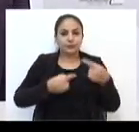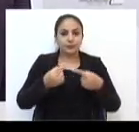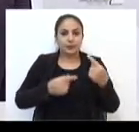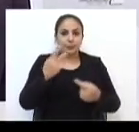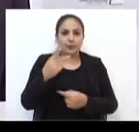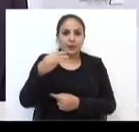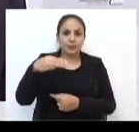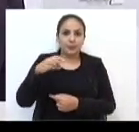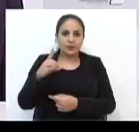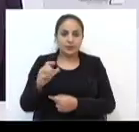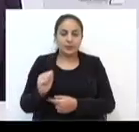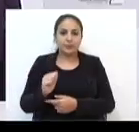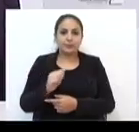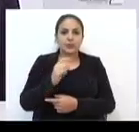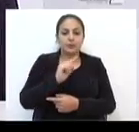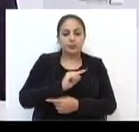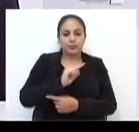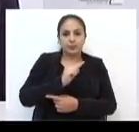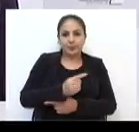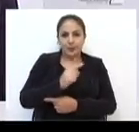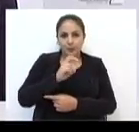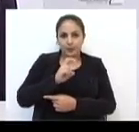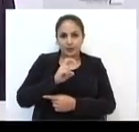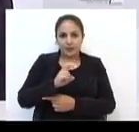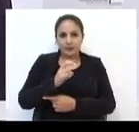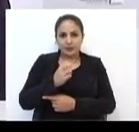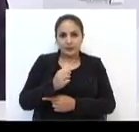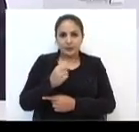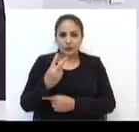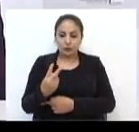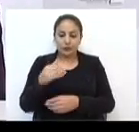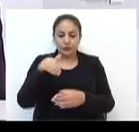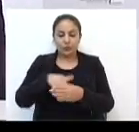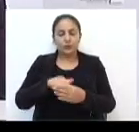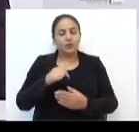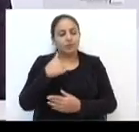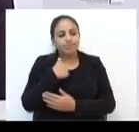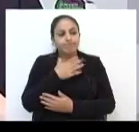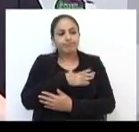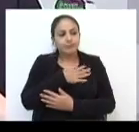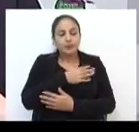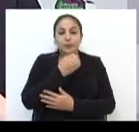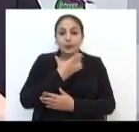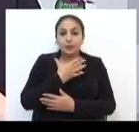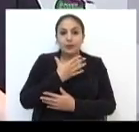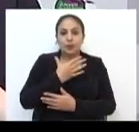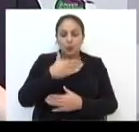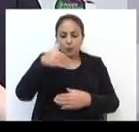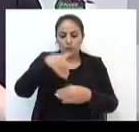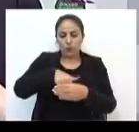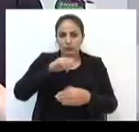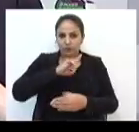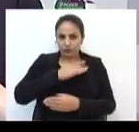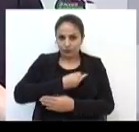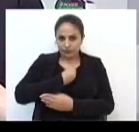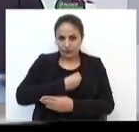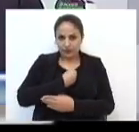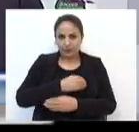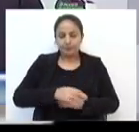ele fez 1.562 votos. Estou satisfeito com os votos que eu obtive.